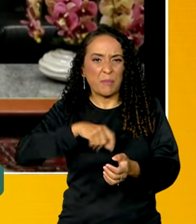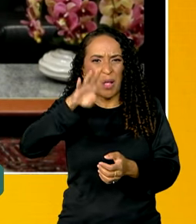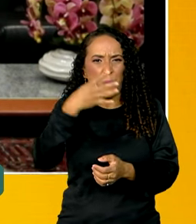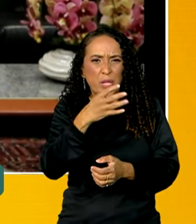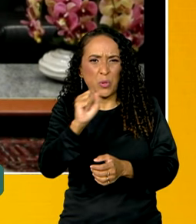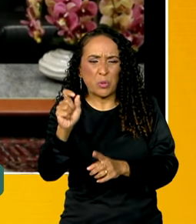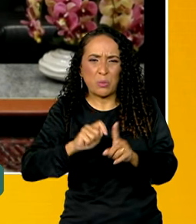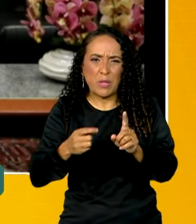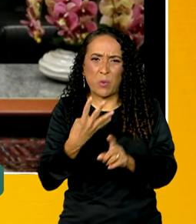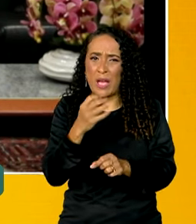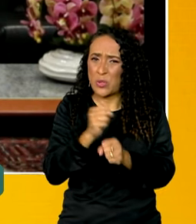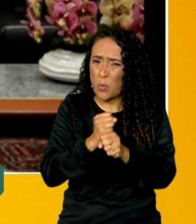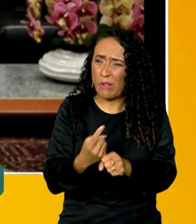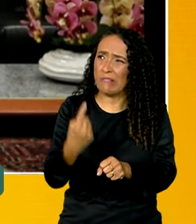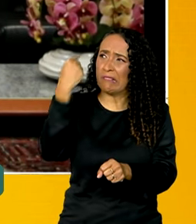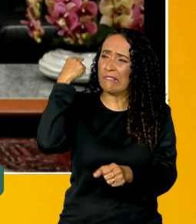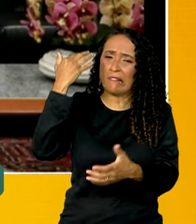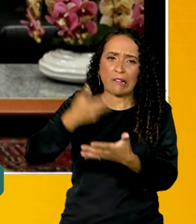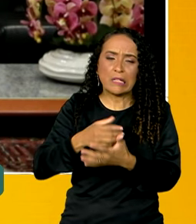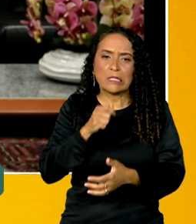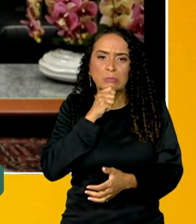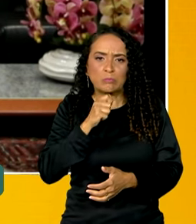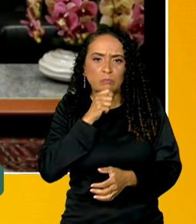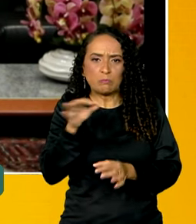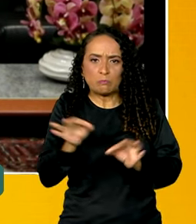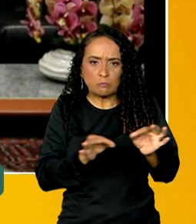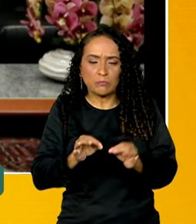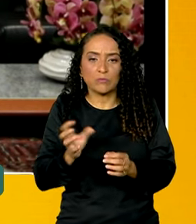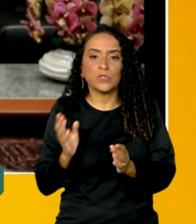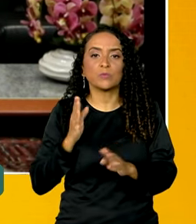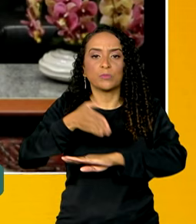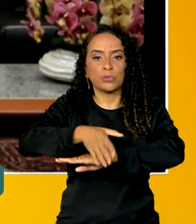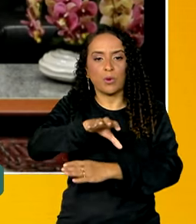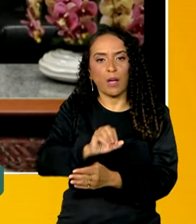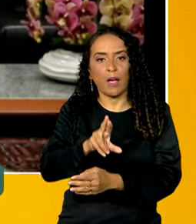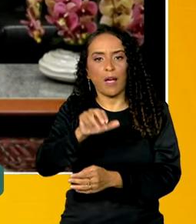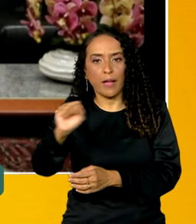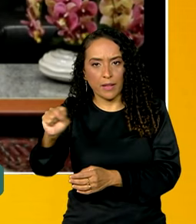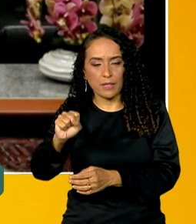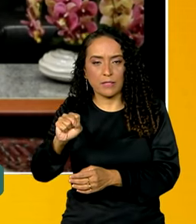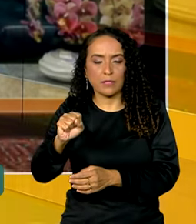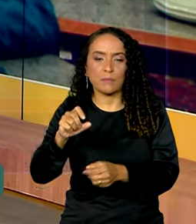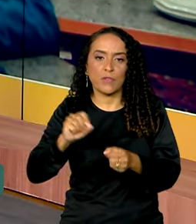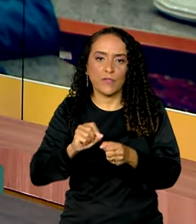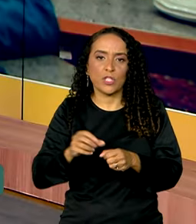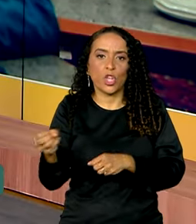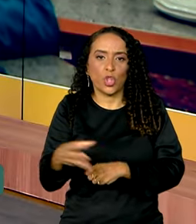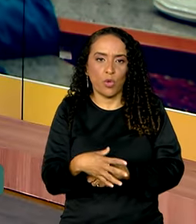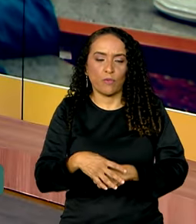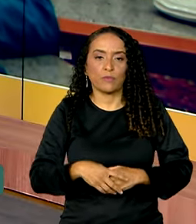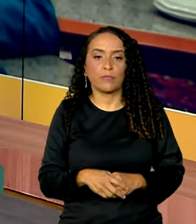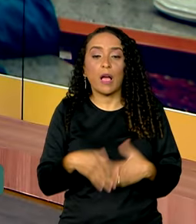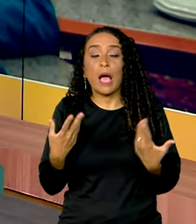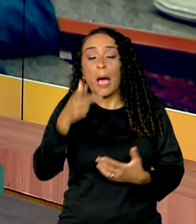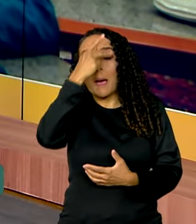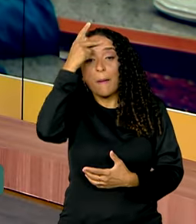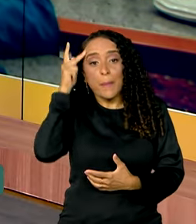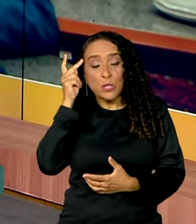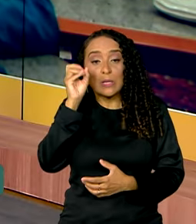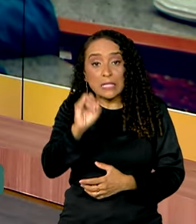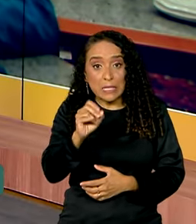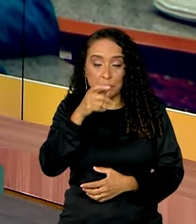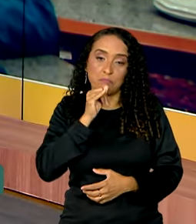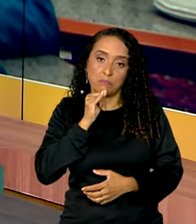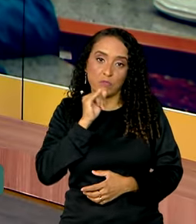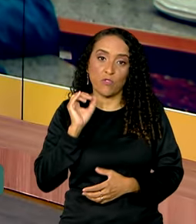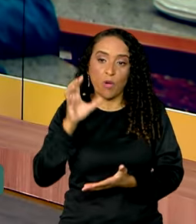meses, mais de 4 anos, deverão procurar um CRAS para fazer a atualização do cadastro. Certo. Agora, a pessoa que, se ela for,